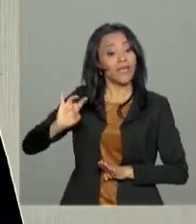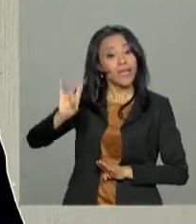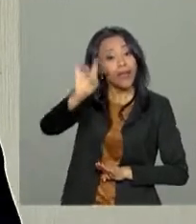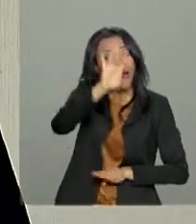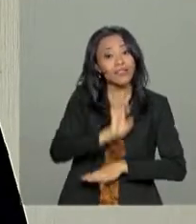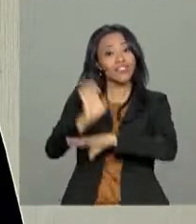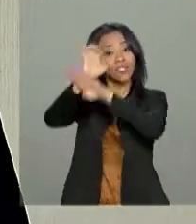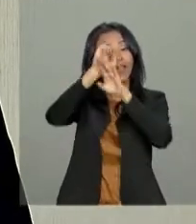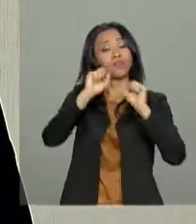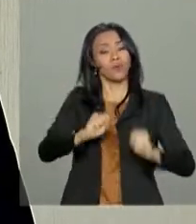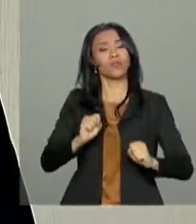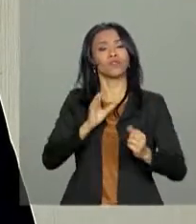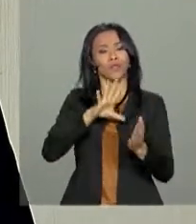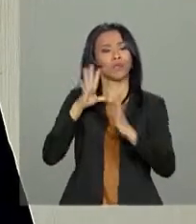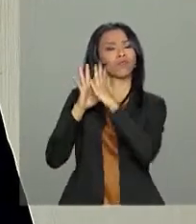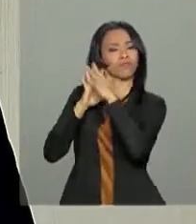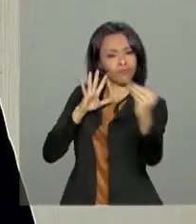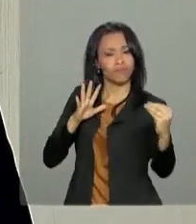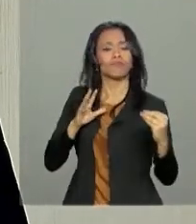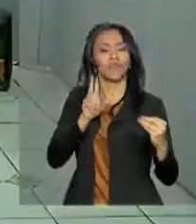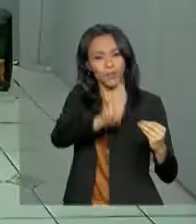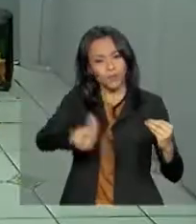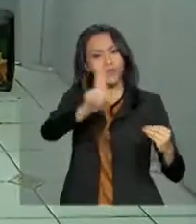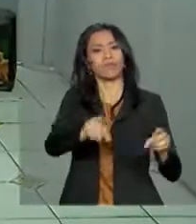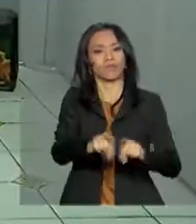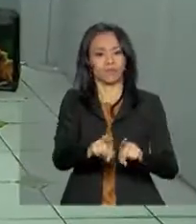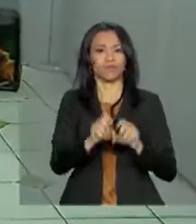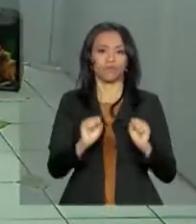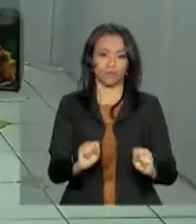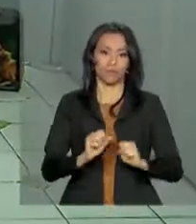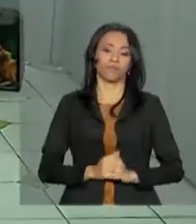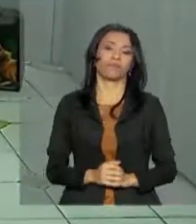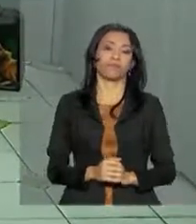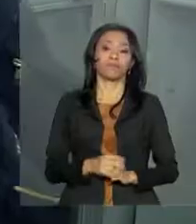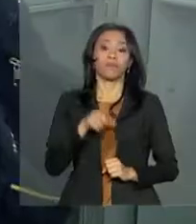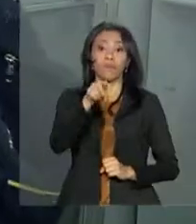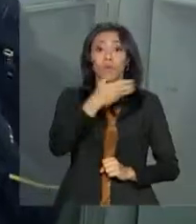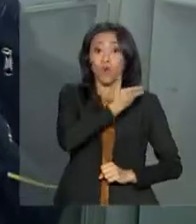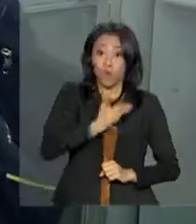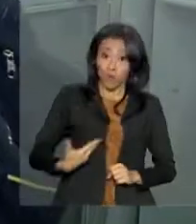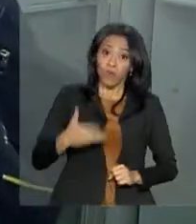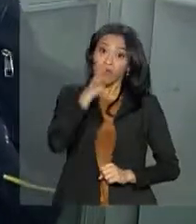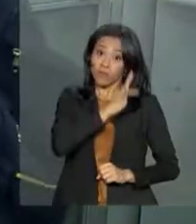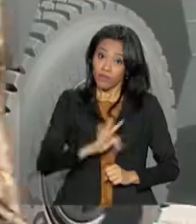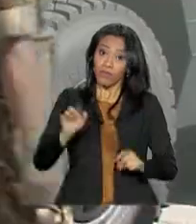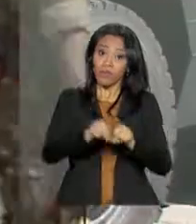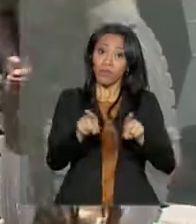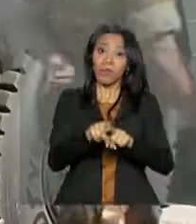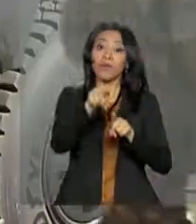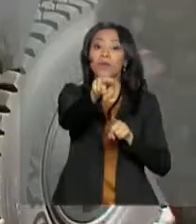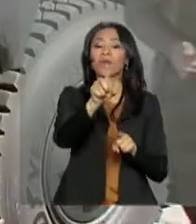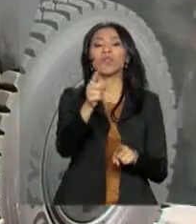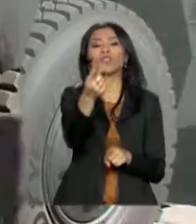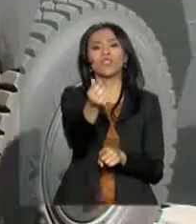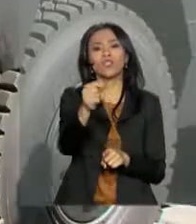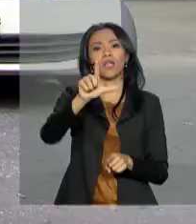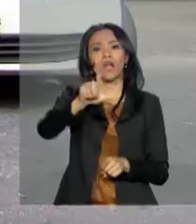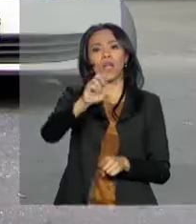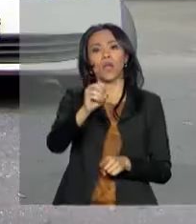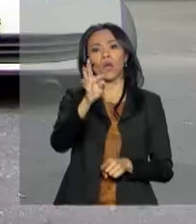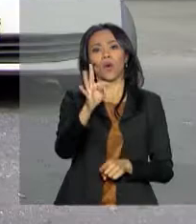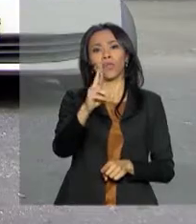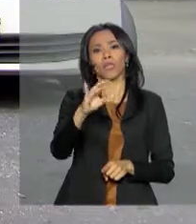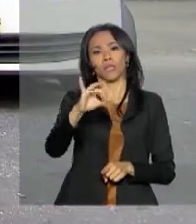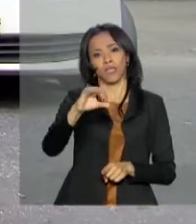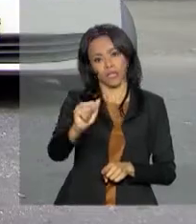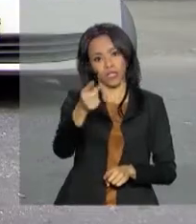licitação para fazer a aquisição dos seus equipamentos. O governo também destinou recursos das loterias para o Ministério da Segurança Pública, que